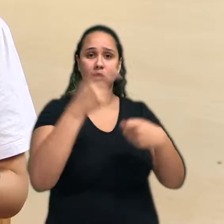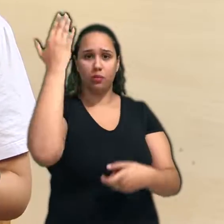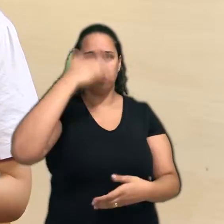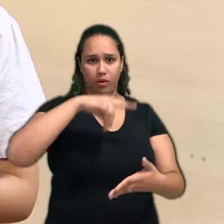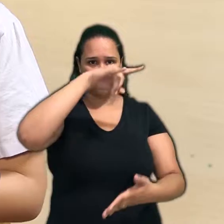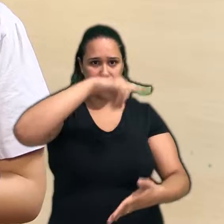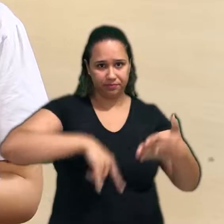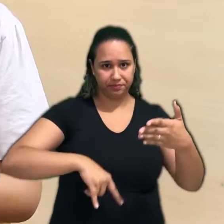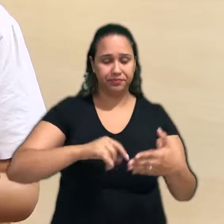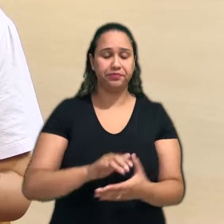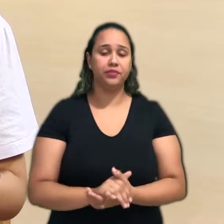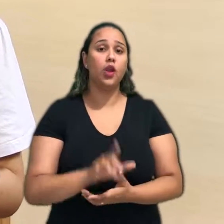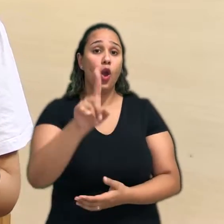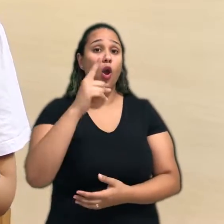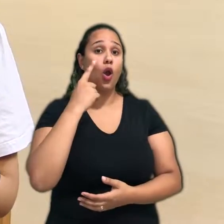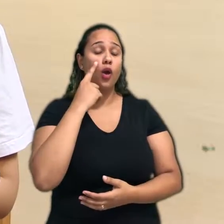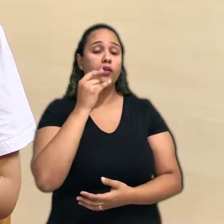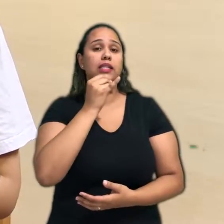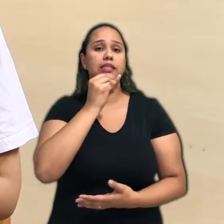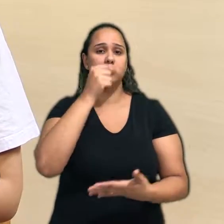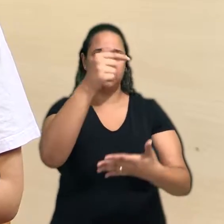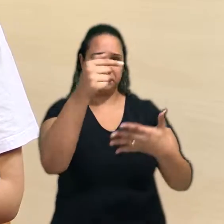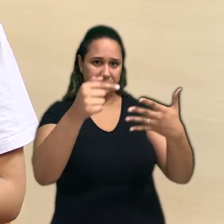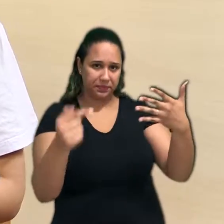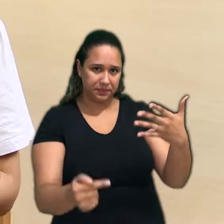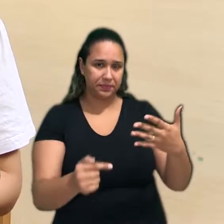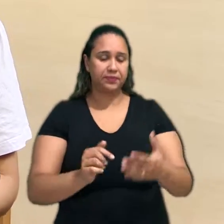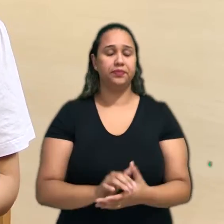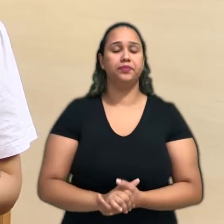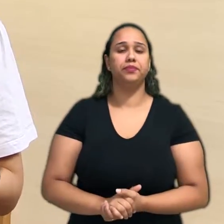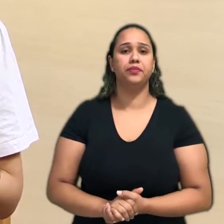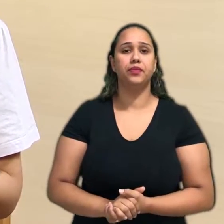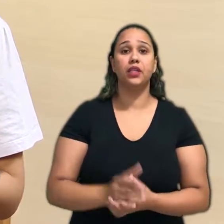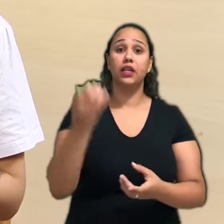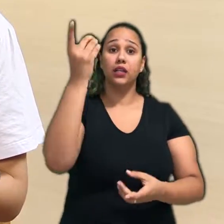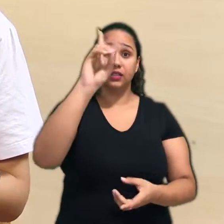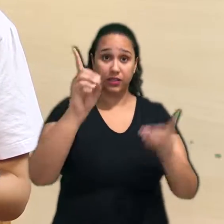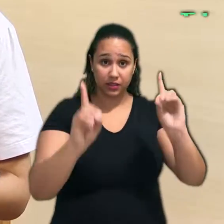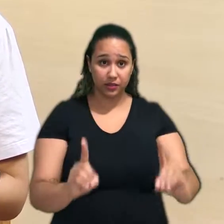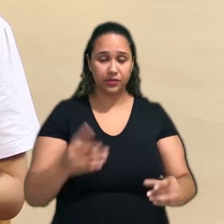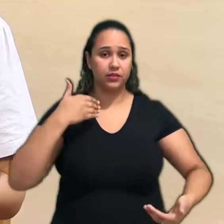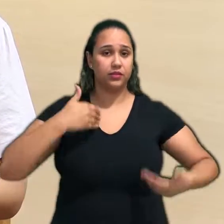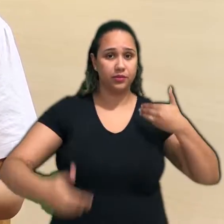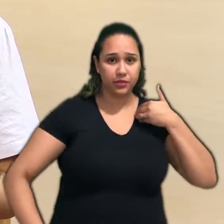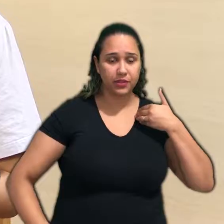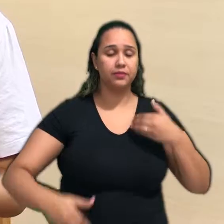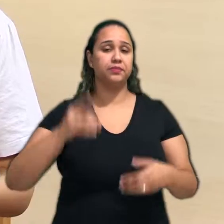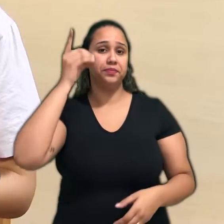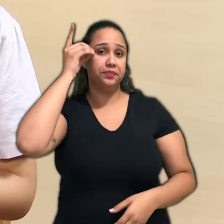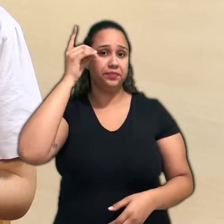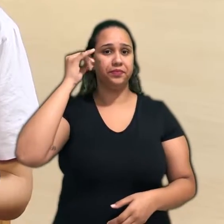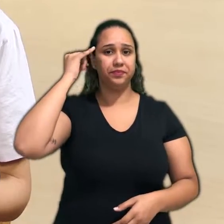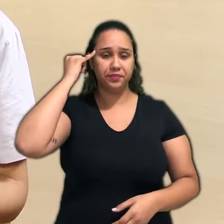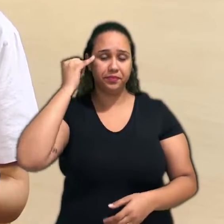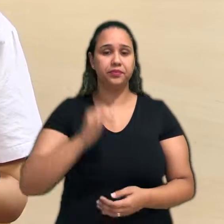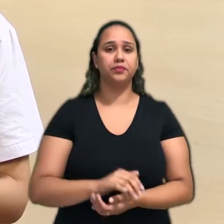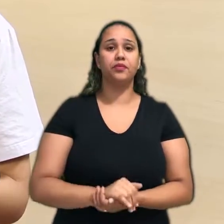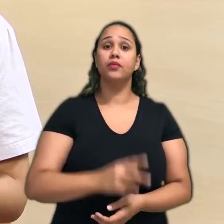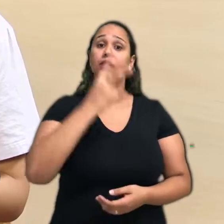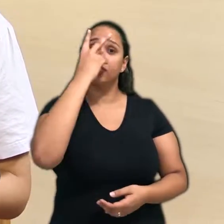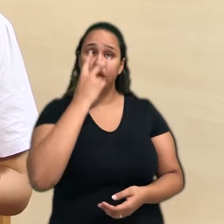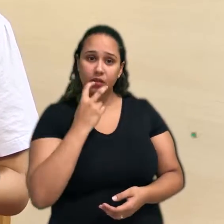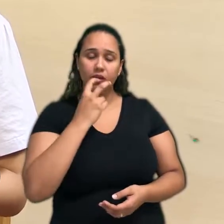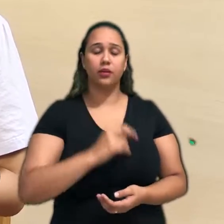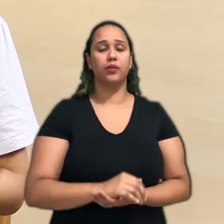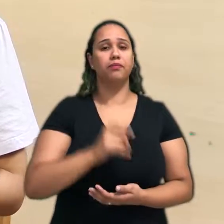médico. Eu vou citar agora alguns exemplos que já foram atendidos no nosso programa, como deficiência física, intelectual, visual parcial ou